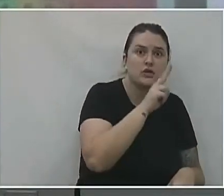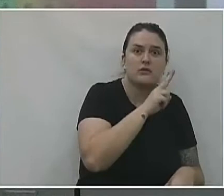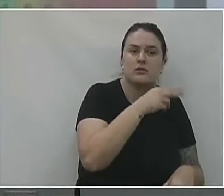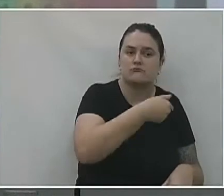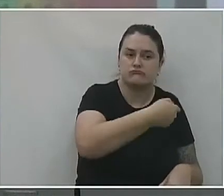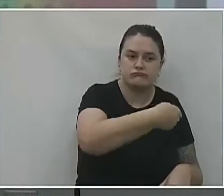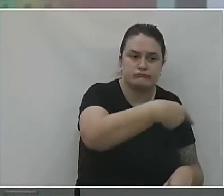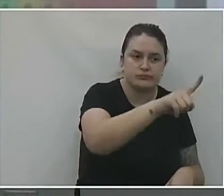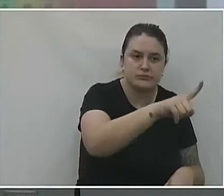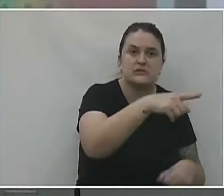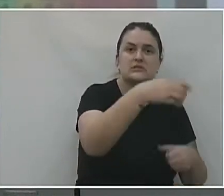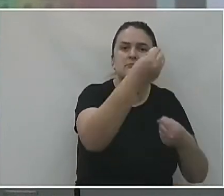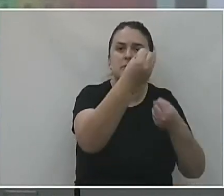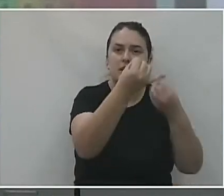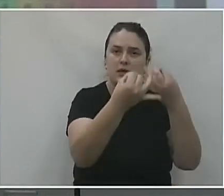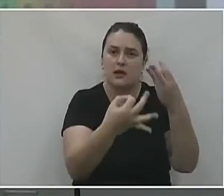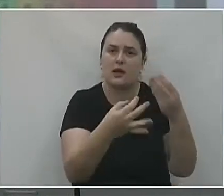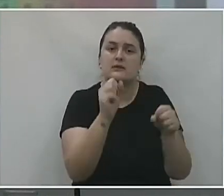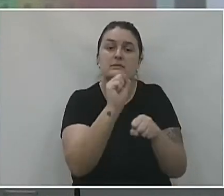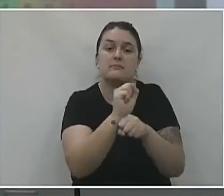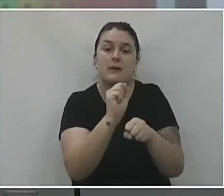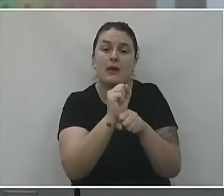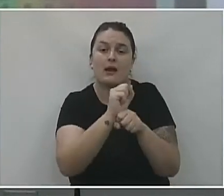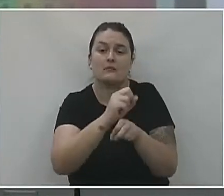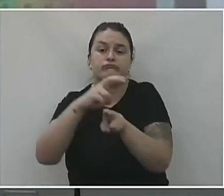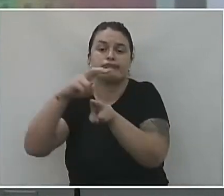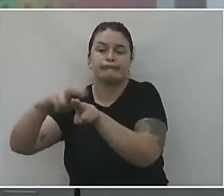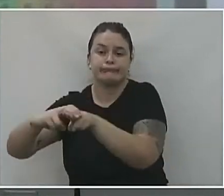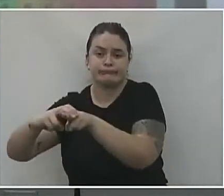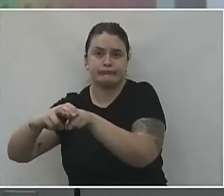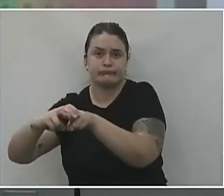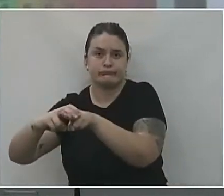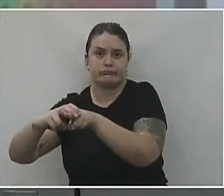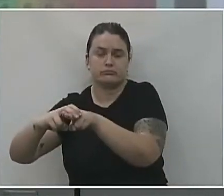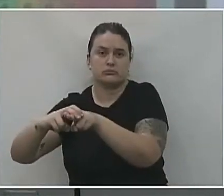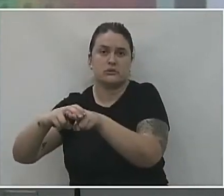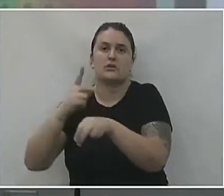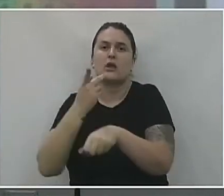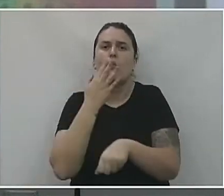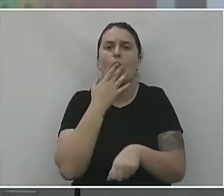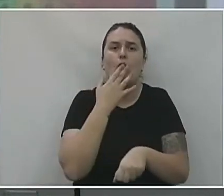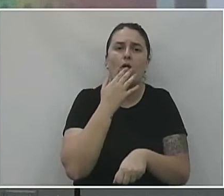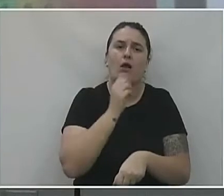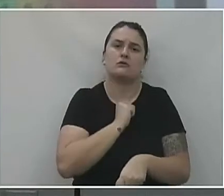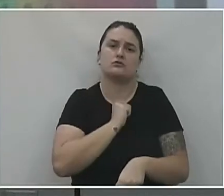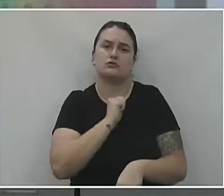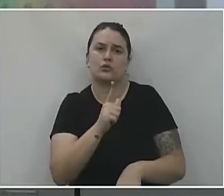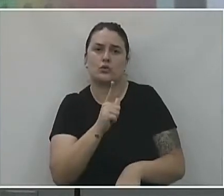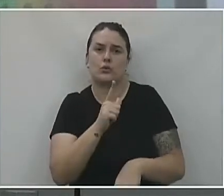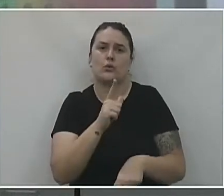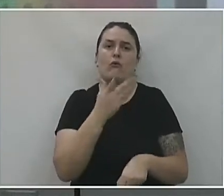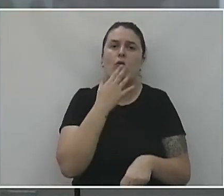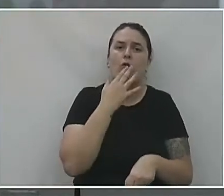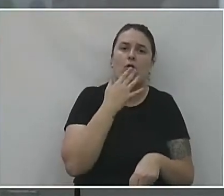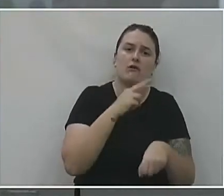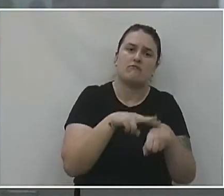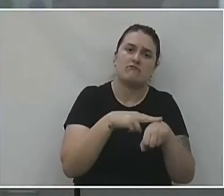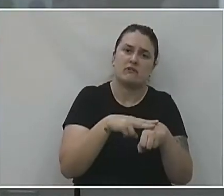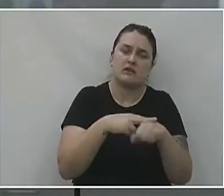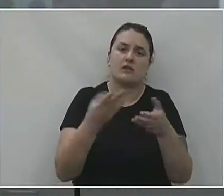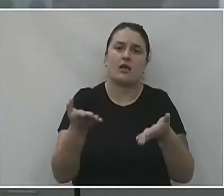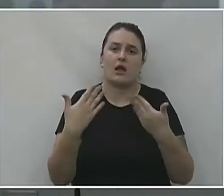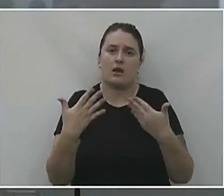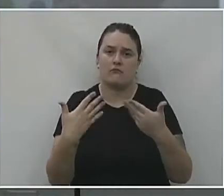e para explicar a espera dos que forem enquadrados, como azul e verde, que são casos mais leves.